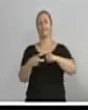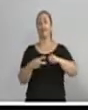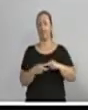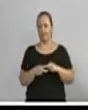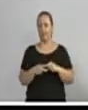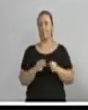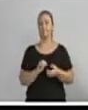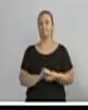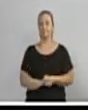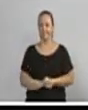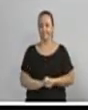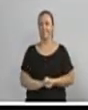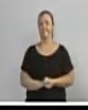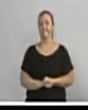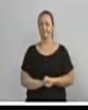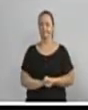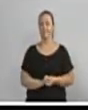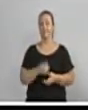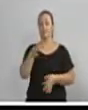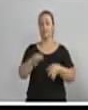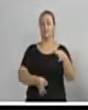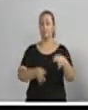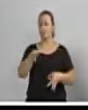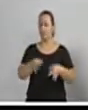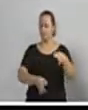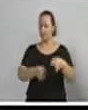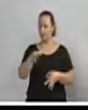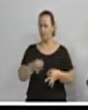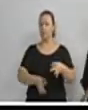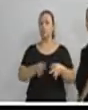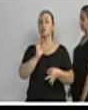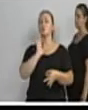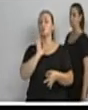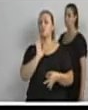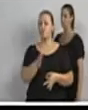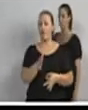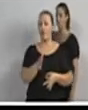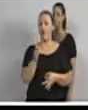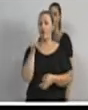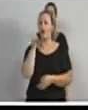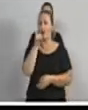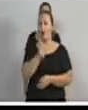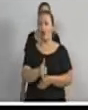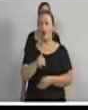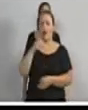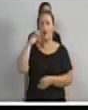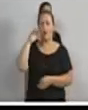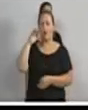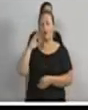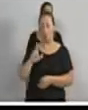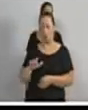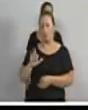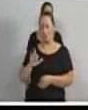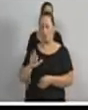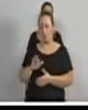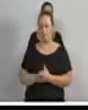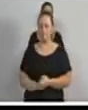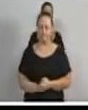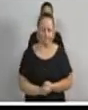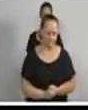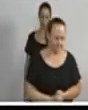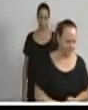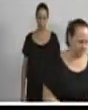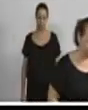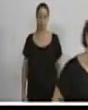Crime Apesar da justiça ter sustado a nomeação do Lula na Casa Civil, a Dilma fez o